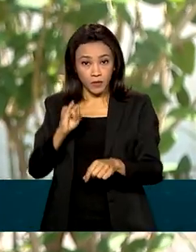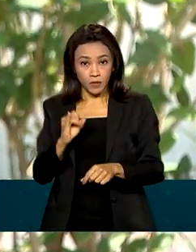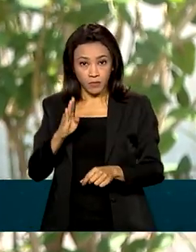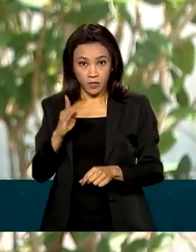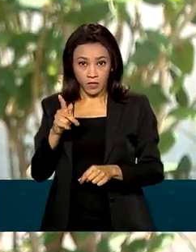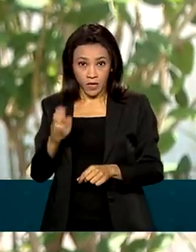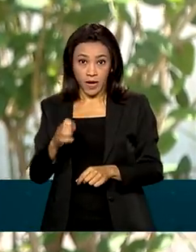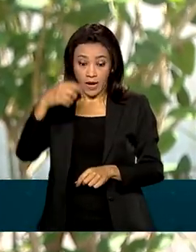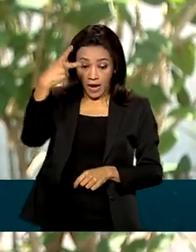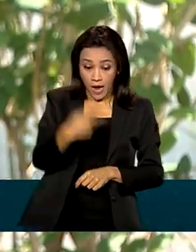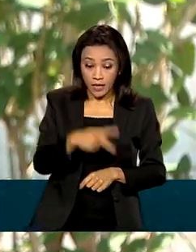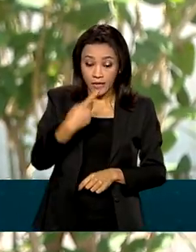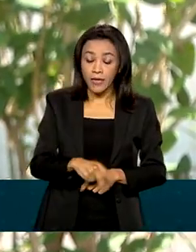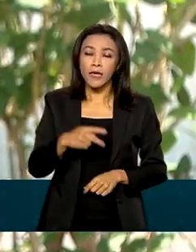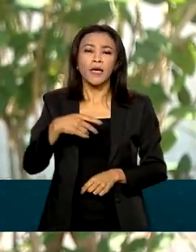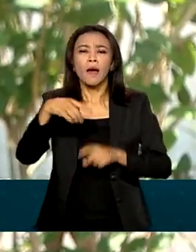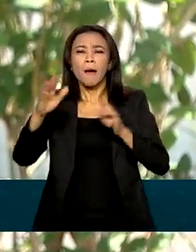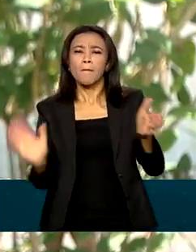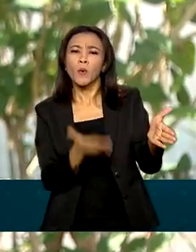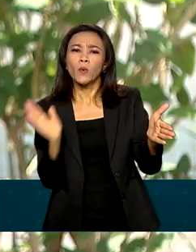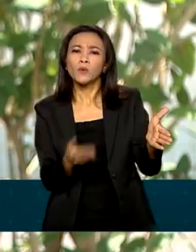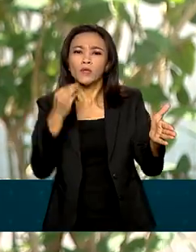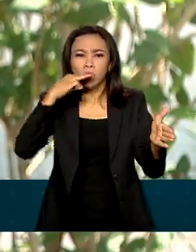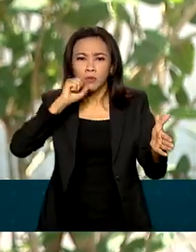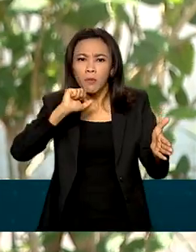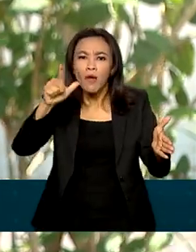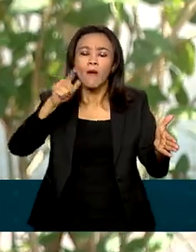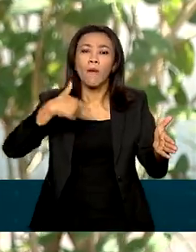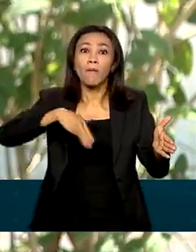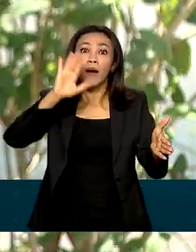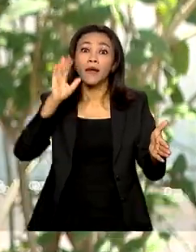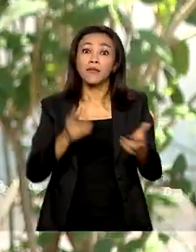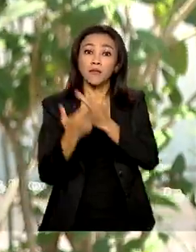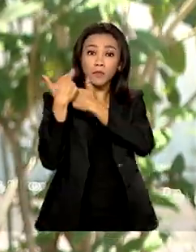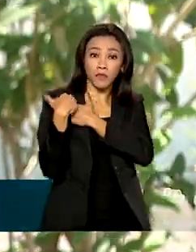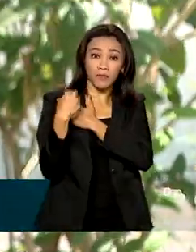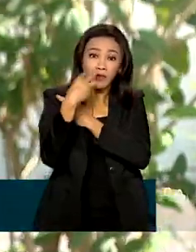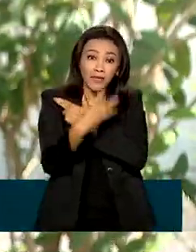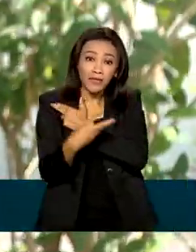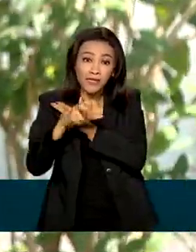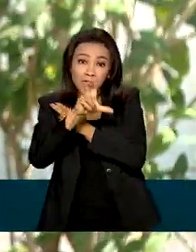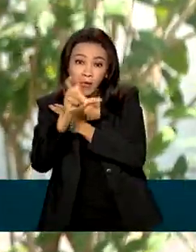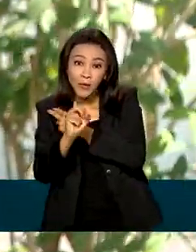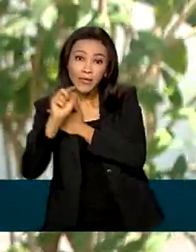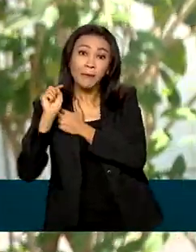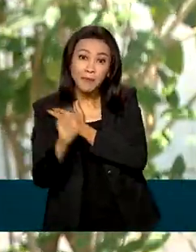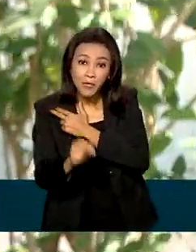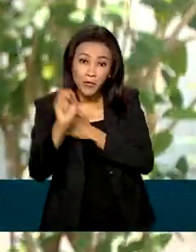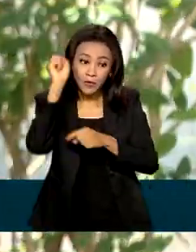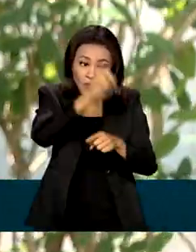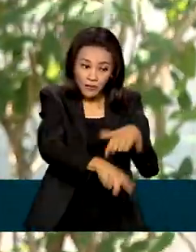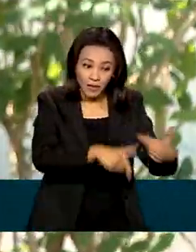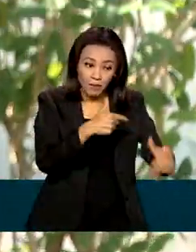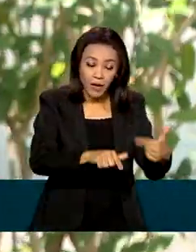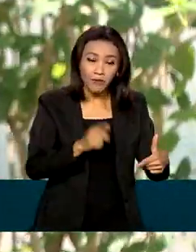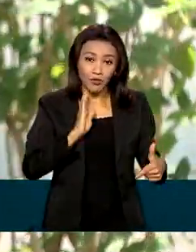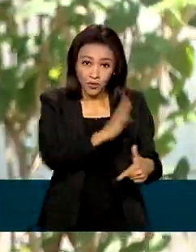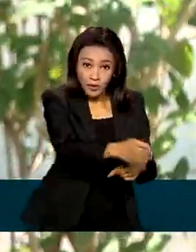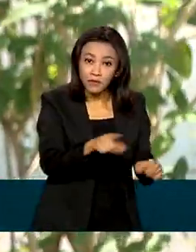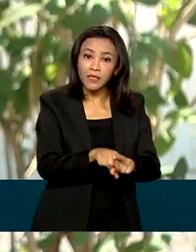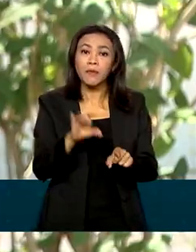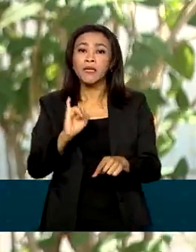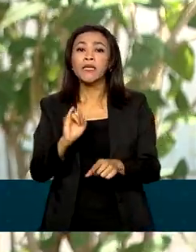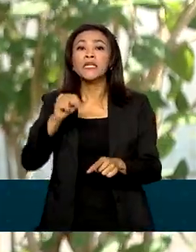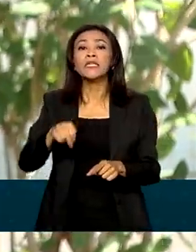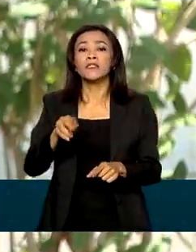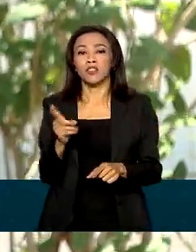no Brasil é responsável pela geração de mais de 350 mil empregos diretos e indiretos. E o